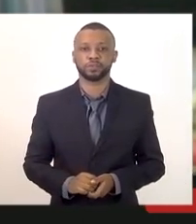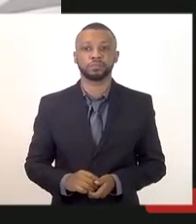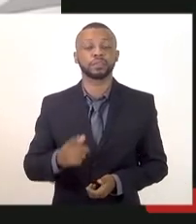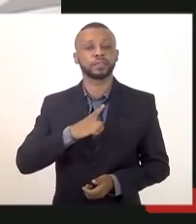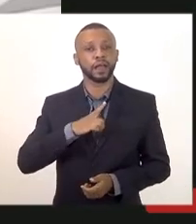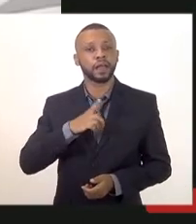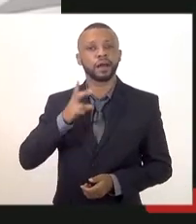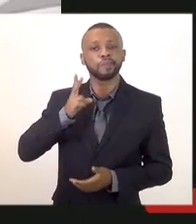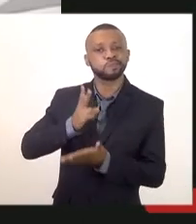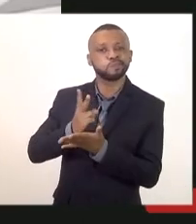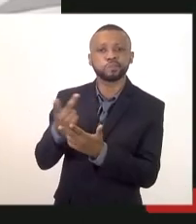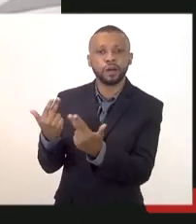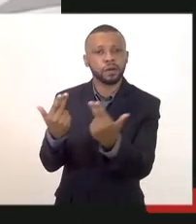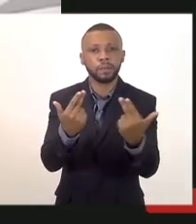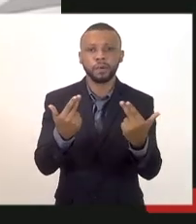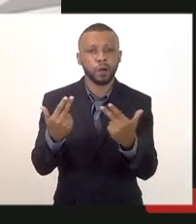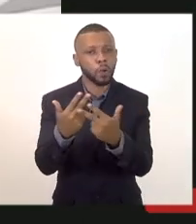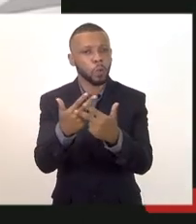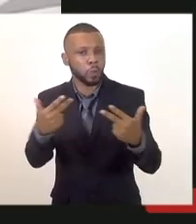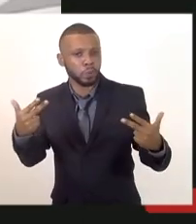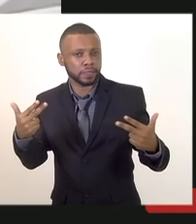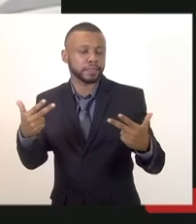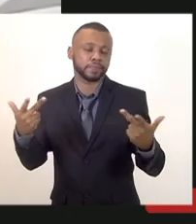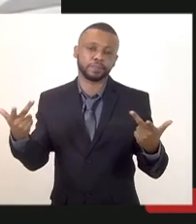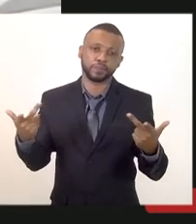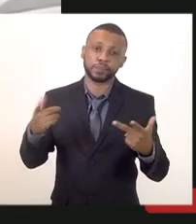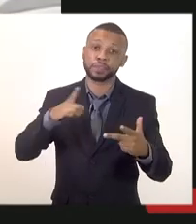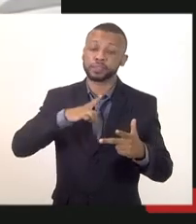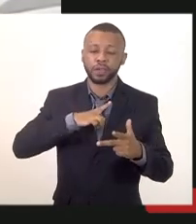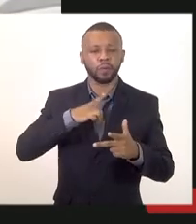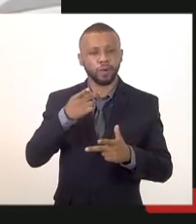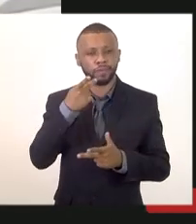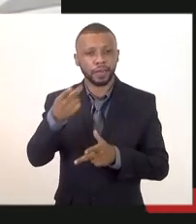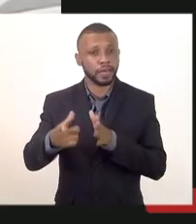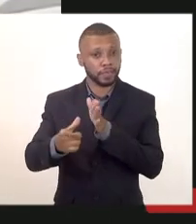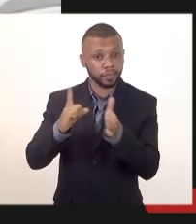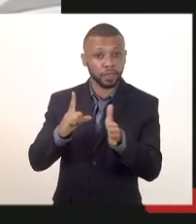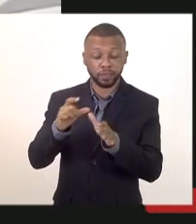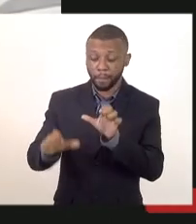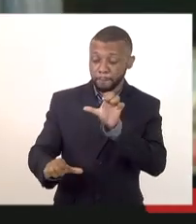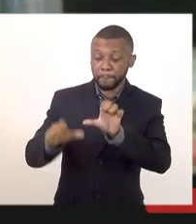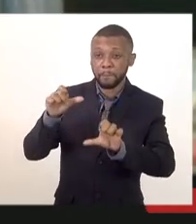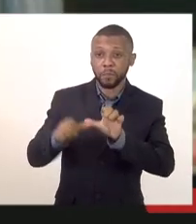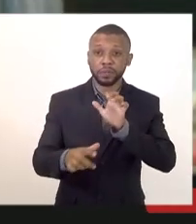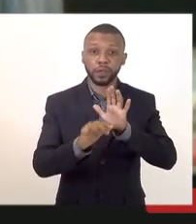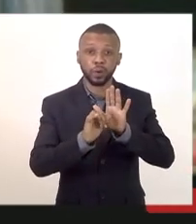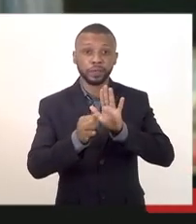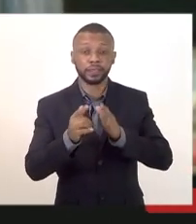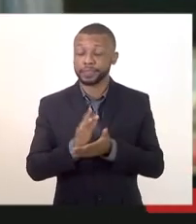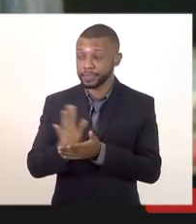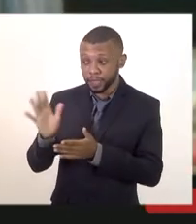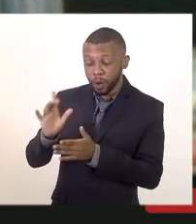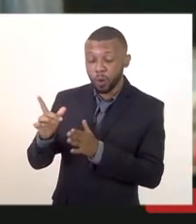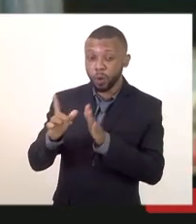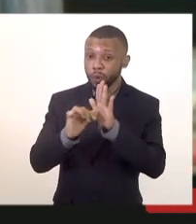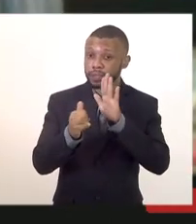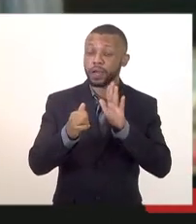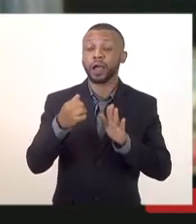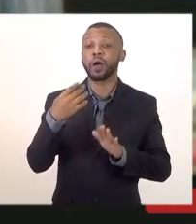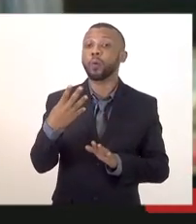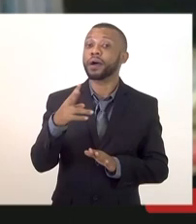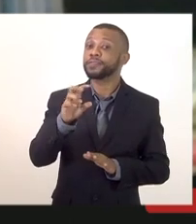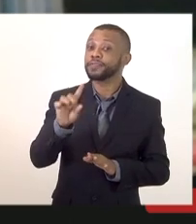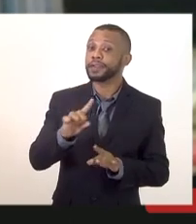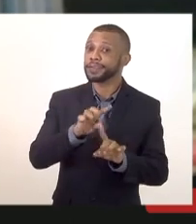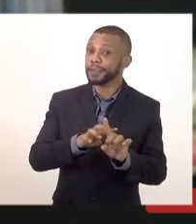também vão ter que fazer suas etapas devidas como o senhor mencionou anteriormente segundo o edital não segundo o edital consta 4 vezes o número de vagas